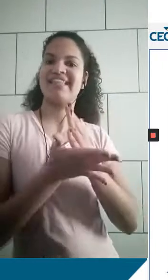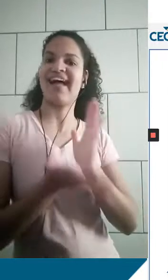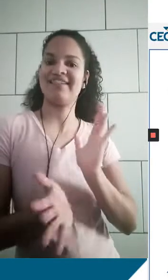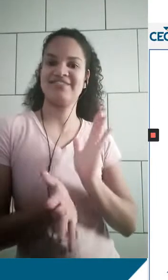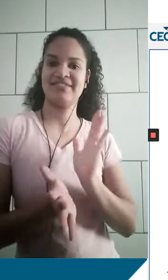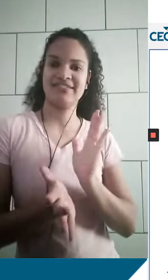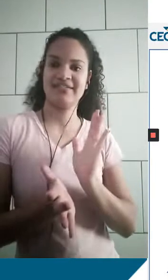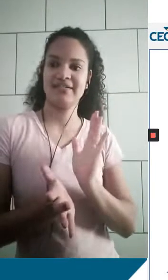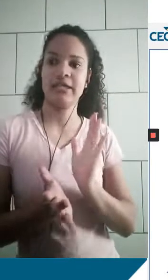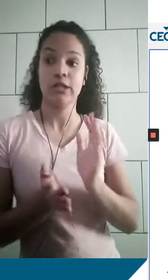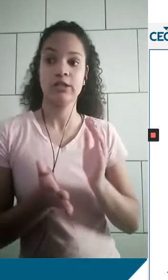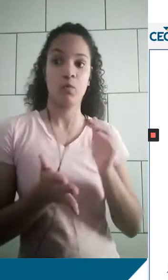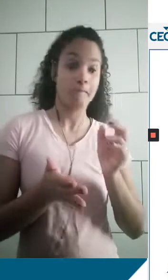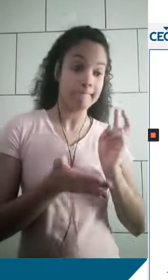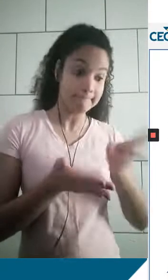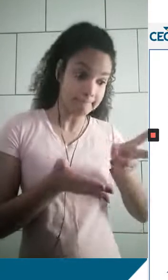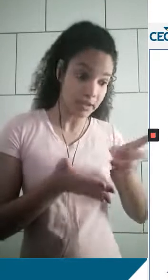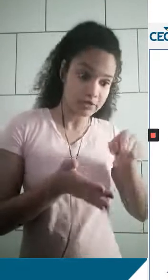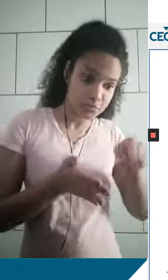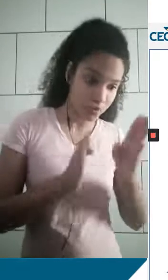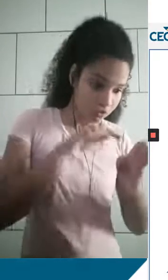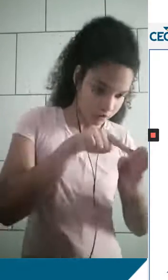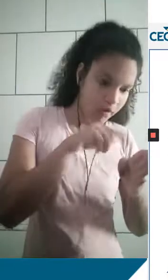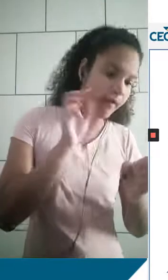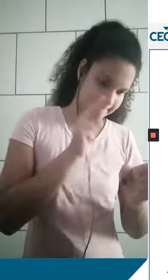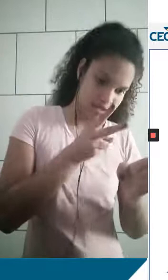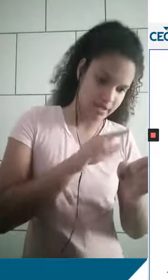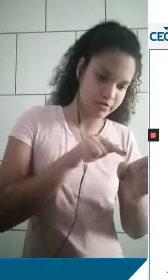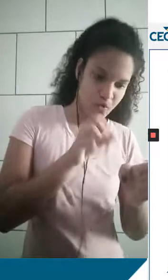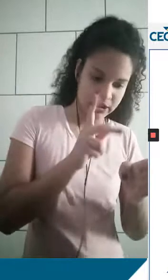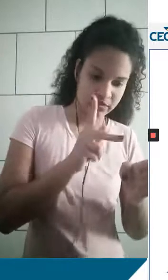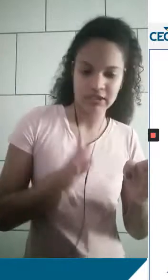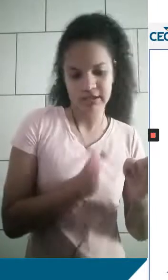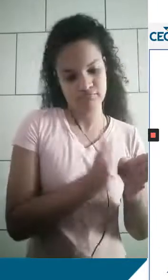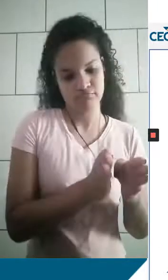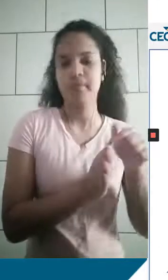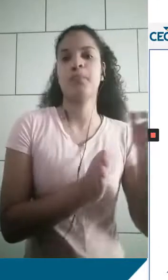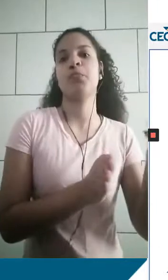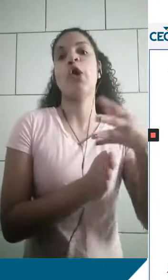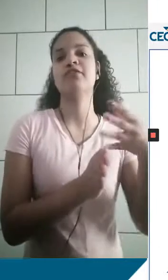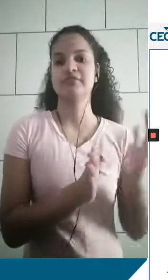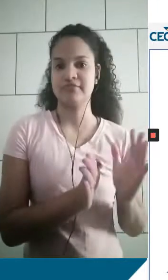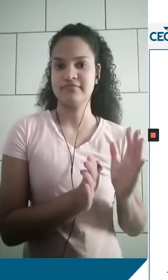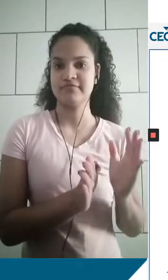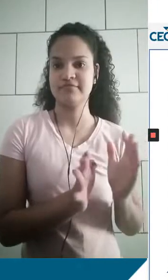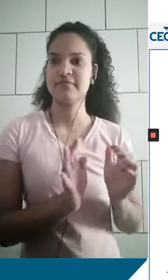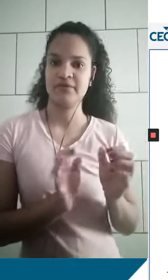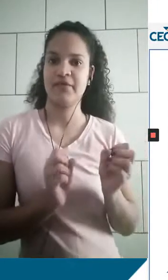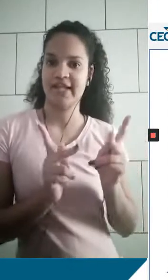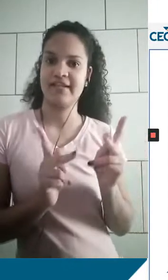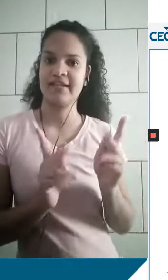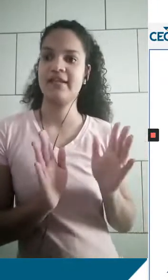é semiconservativa. Muitas das vezes se pergunta isso também nas provas. Pergunta se a molécula de